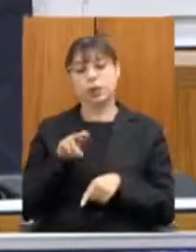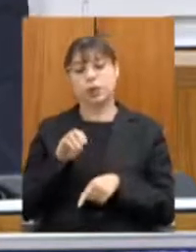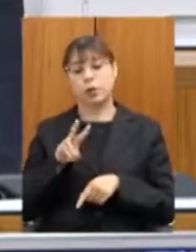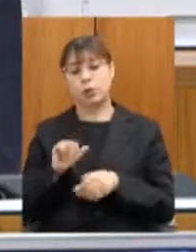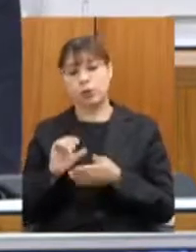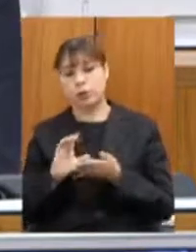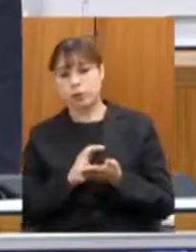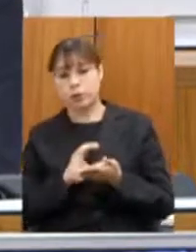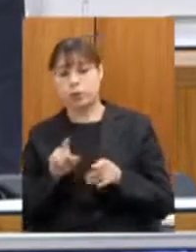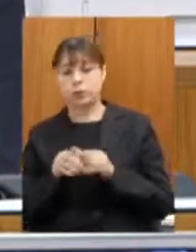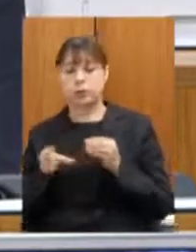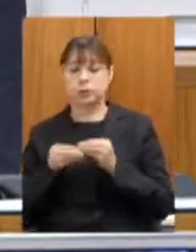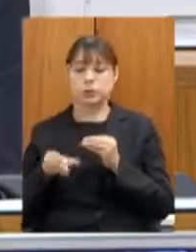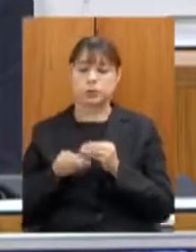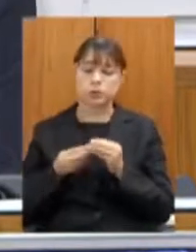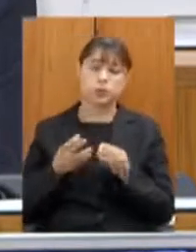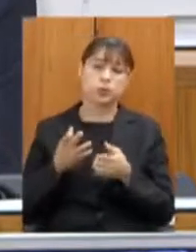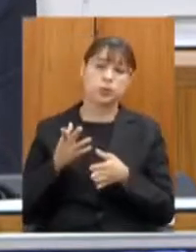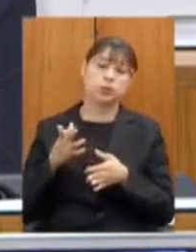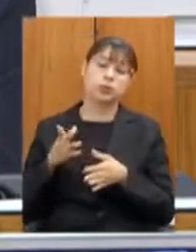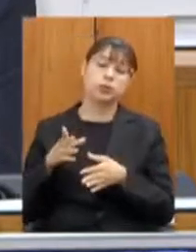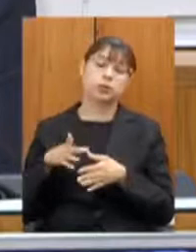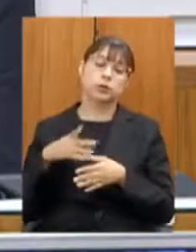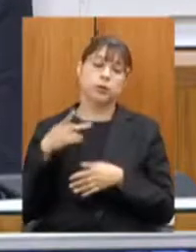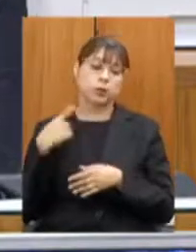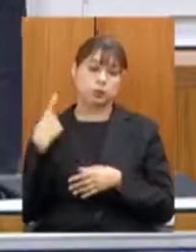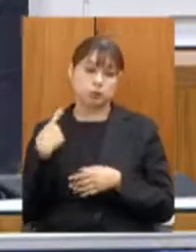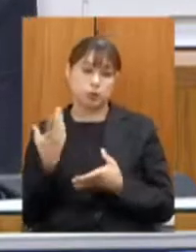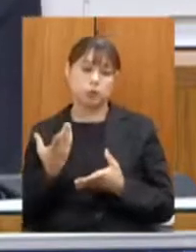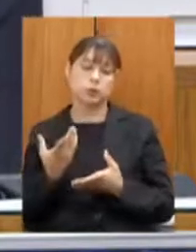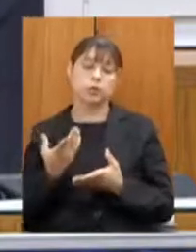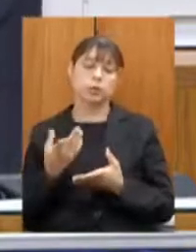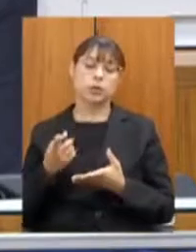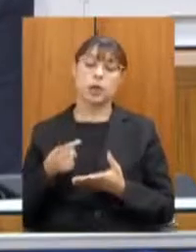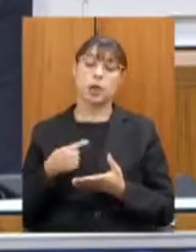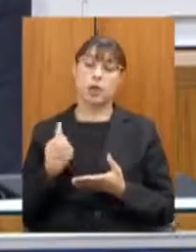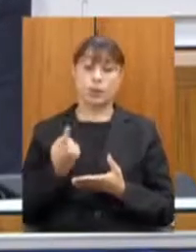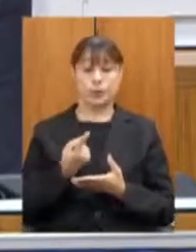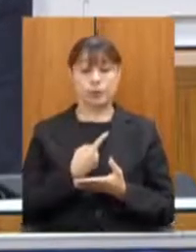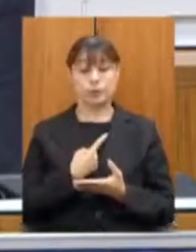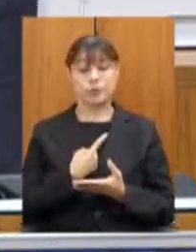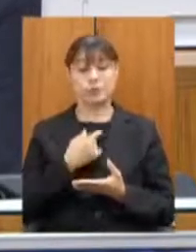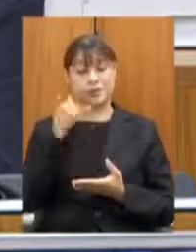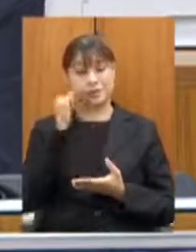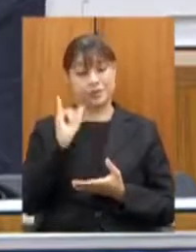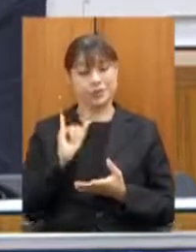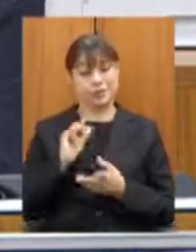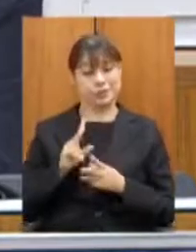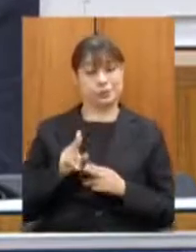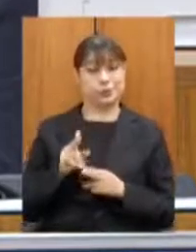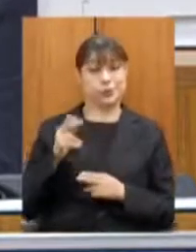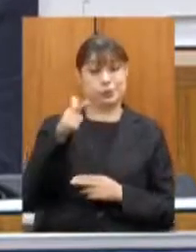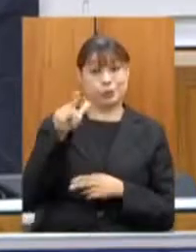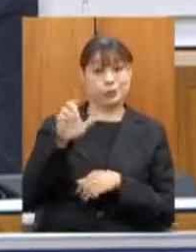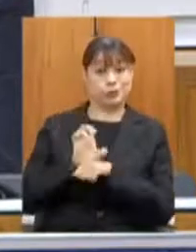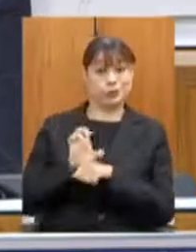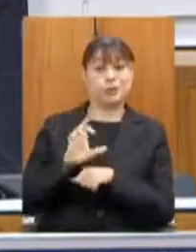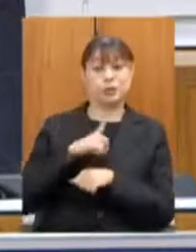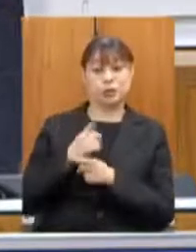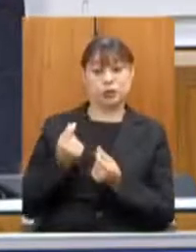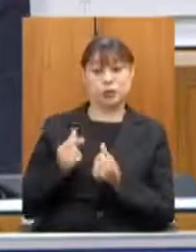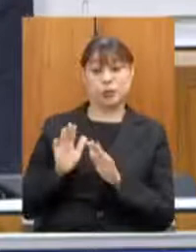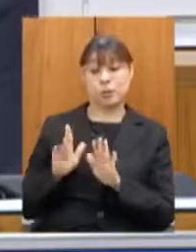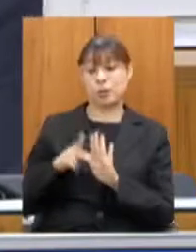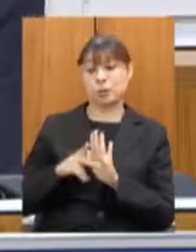recursos de emendas parlamentares nós não ficamos como outros estados que por vezes tem dinheiro mas não tem